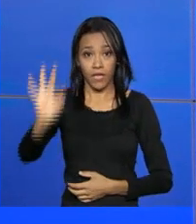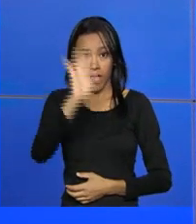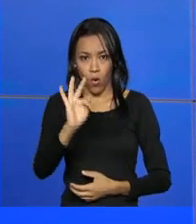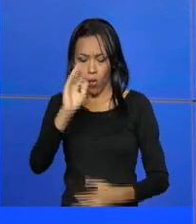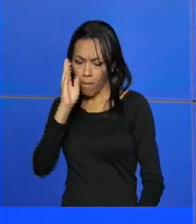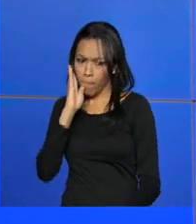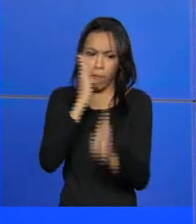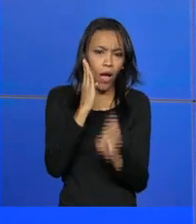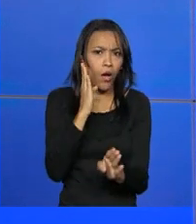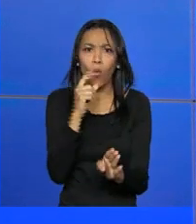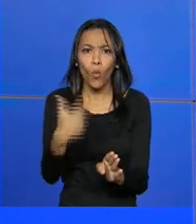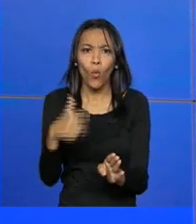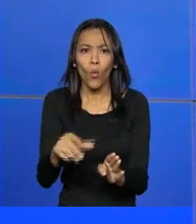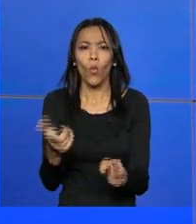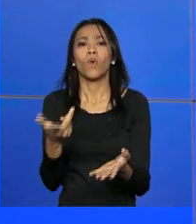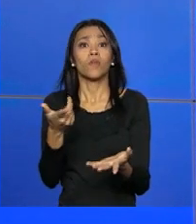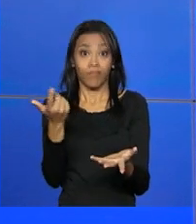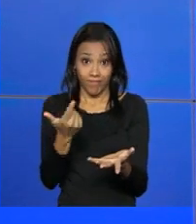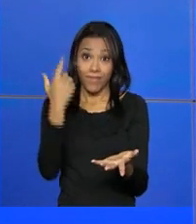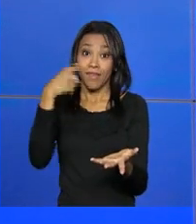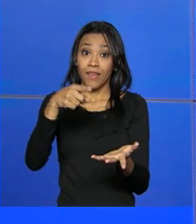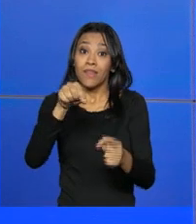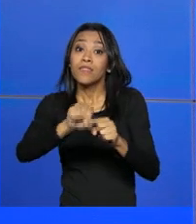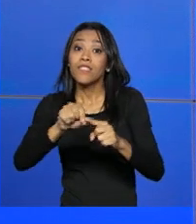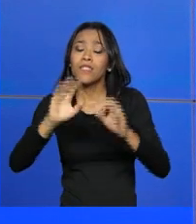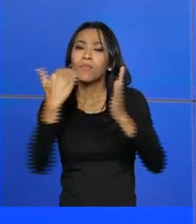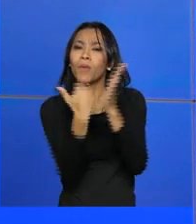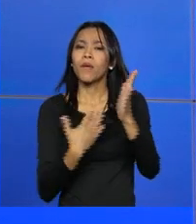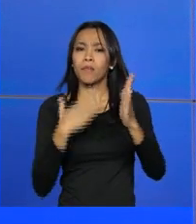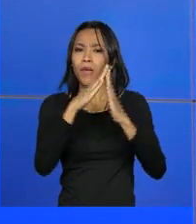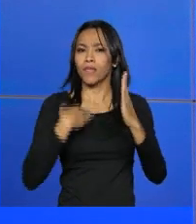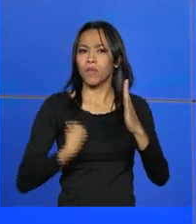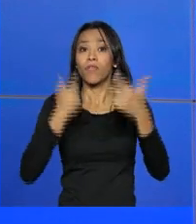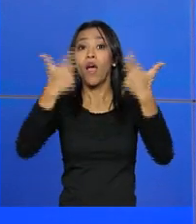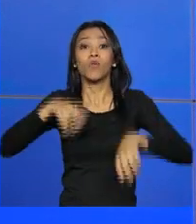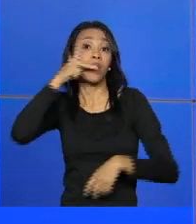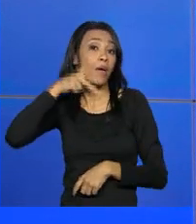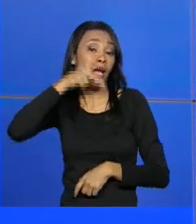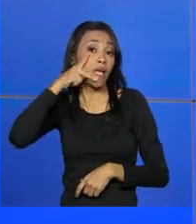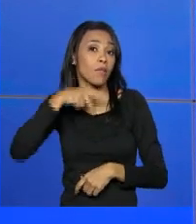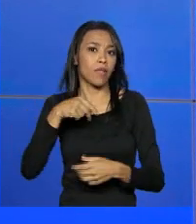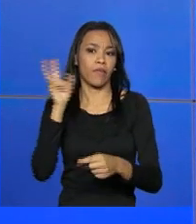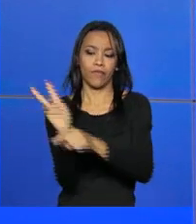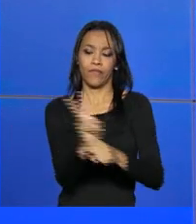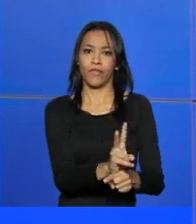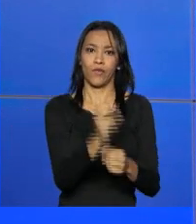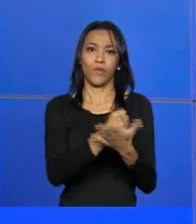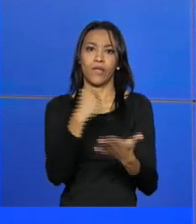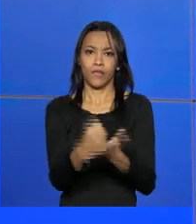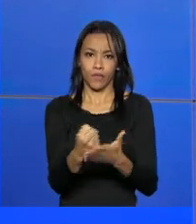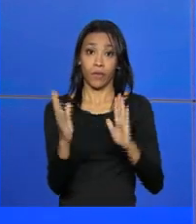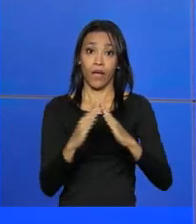esquema de fraude no Minha Casa Minha Vida, na Paraíba. Segundo informações da polícia, foram feitos financiamentos para casas que sequer